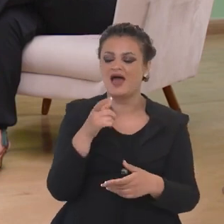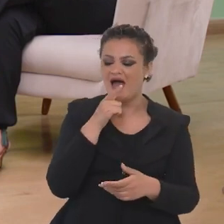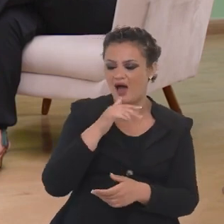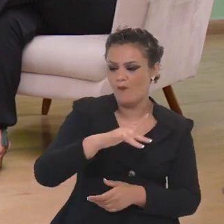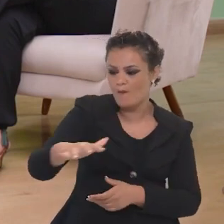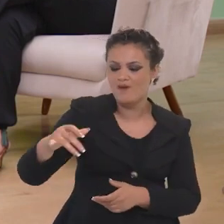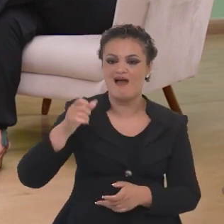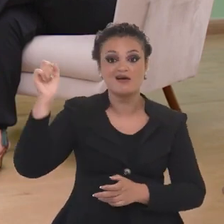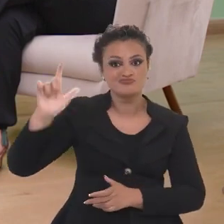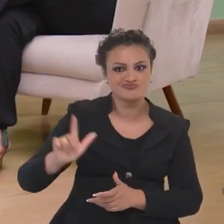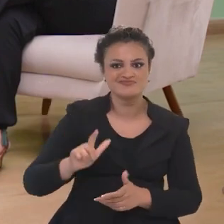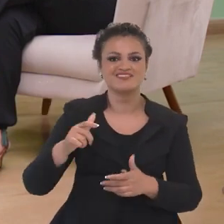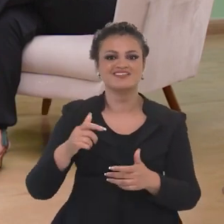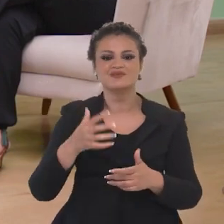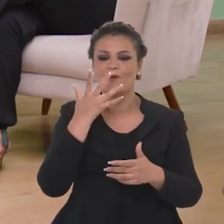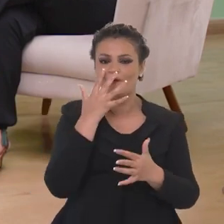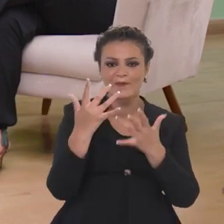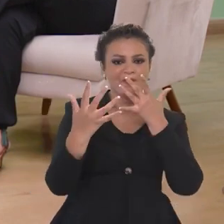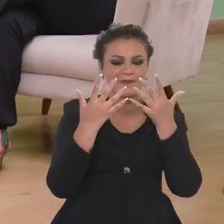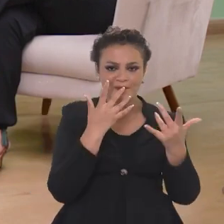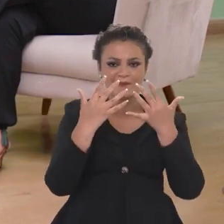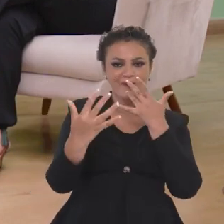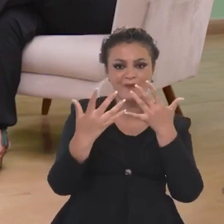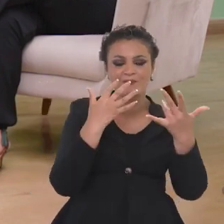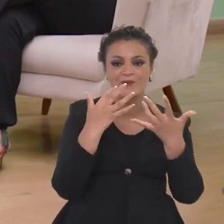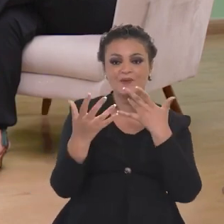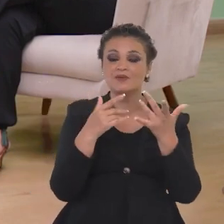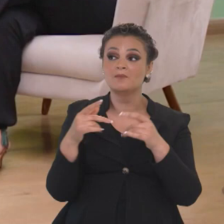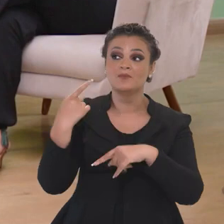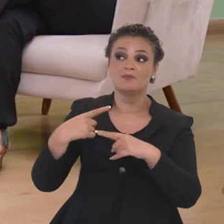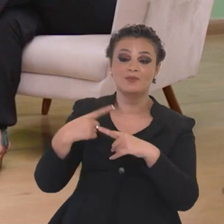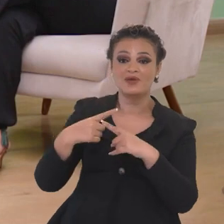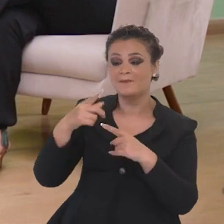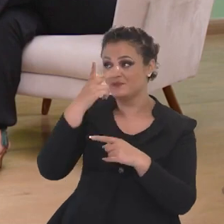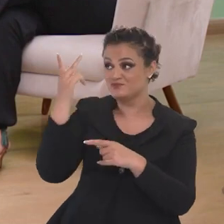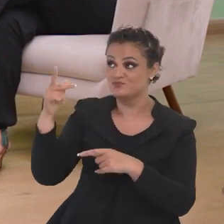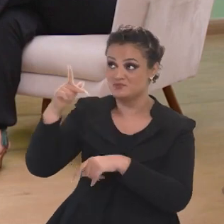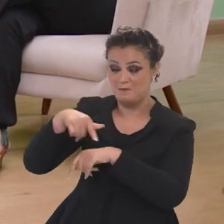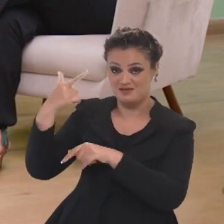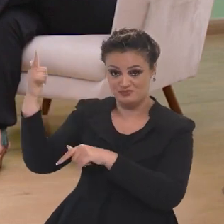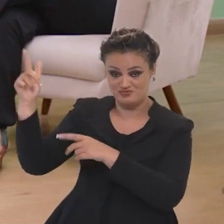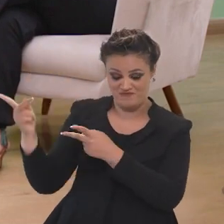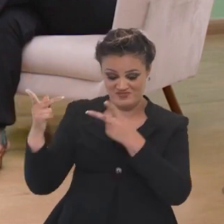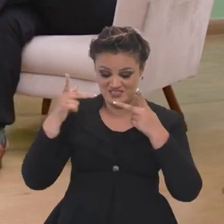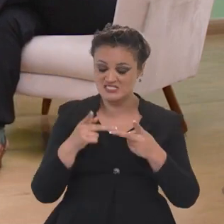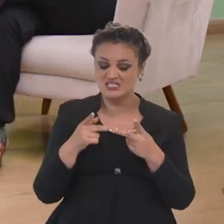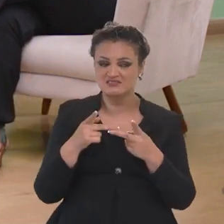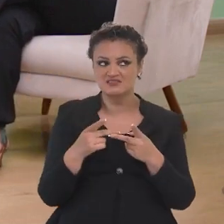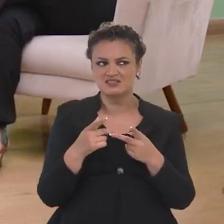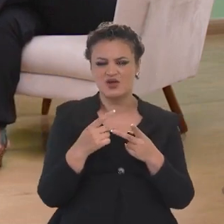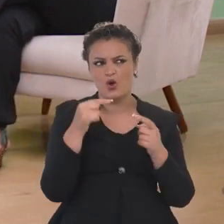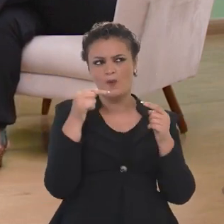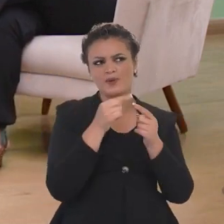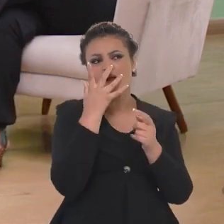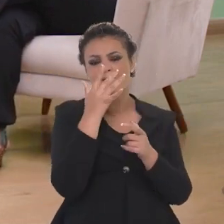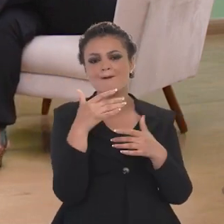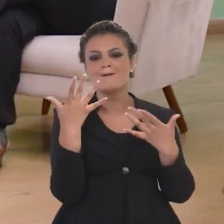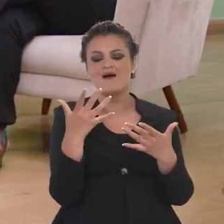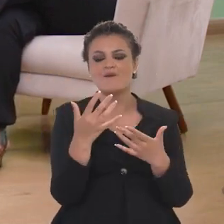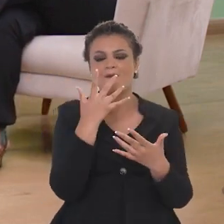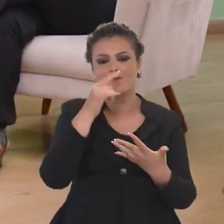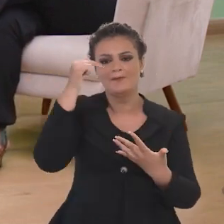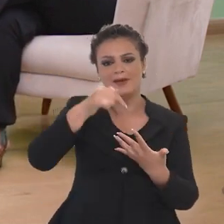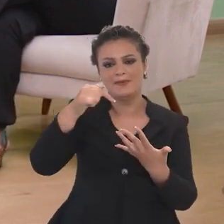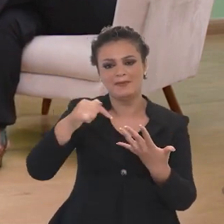verde. O mar. O azul. Então, essas cores vieram a partir do olhar do estrangeiro que visita o Brasil. Então, tem um